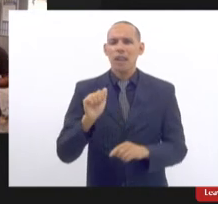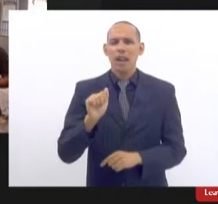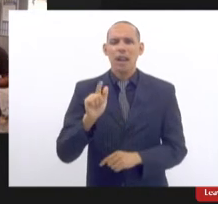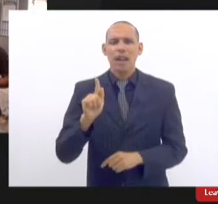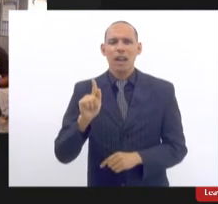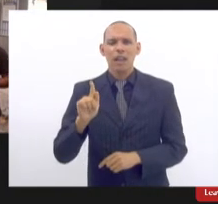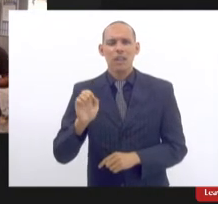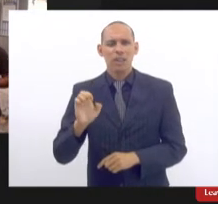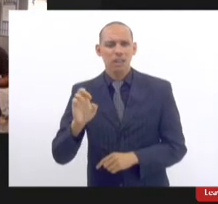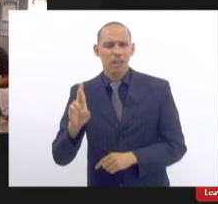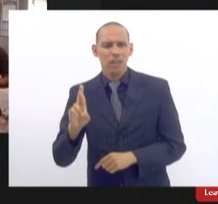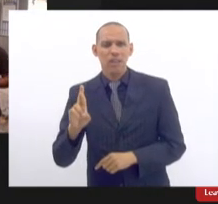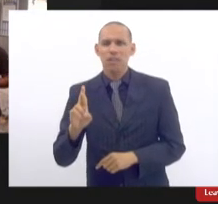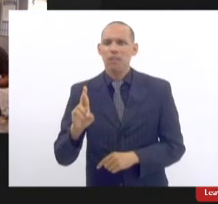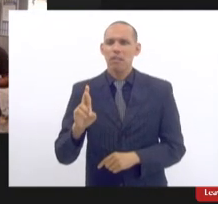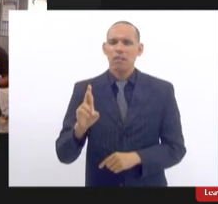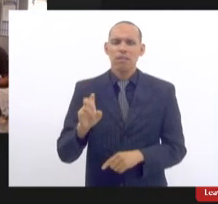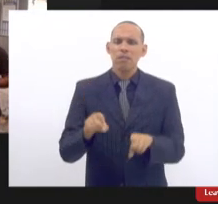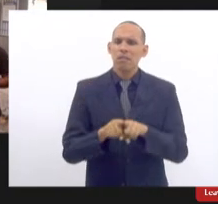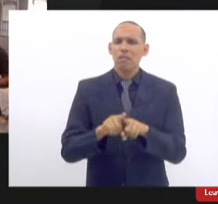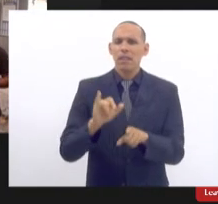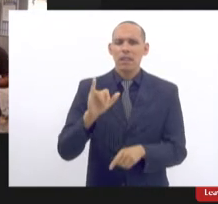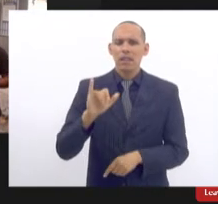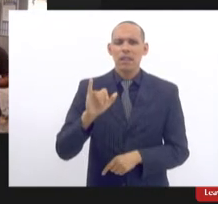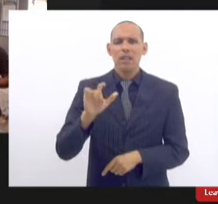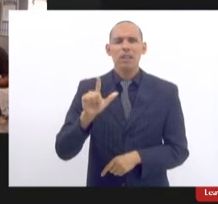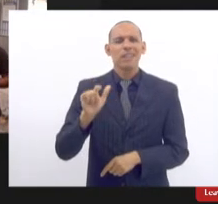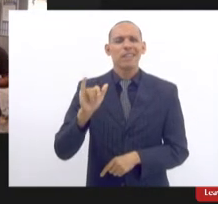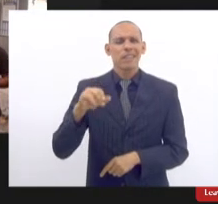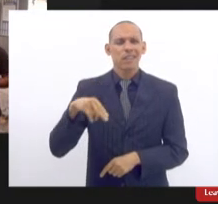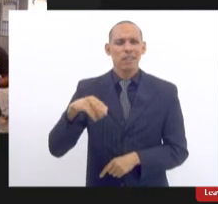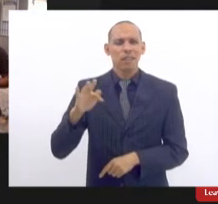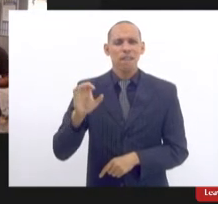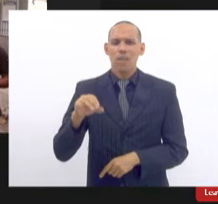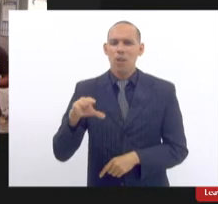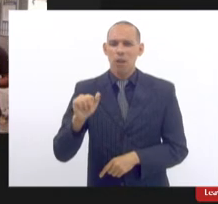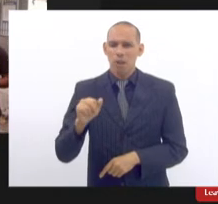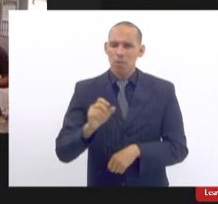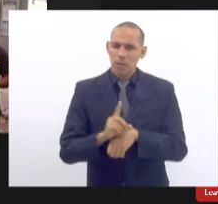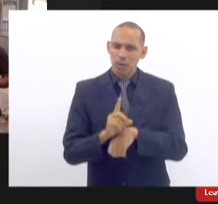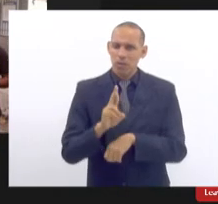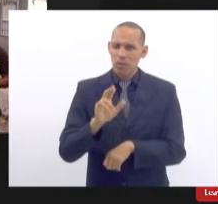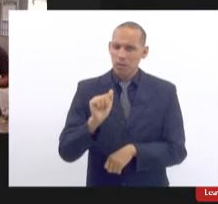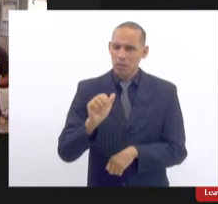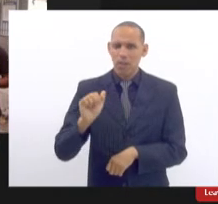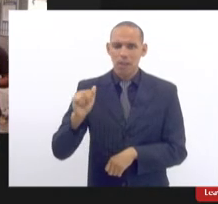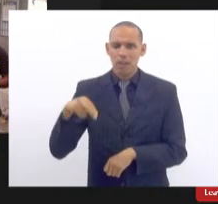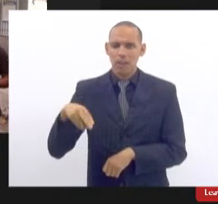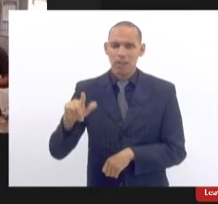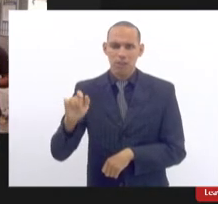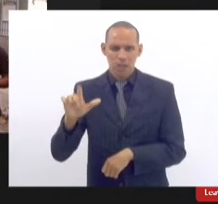em suma o linfoma não sei se a doutora Ângela pediu para fazer uma tréplica